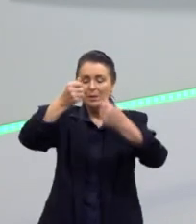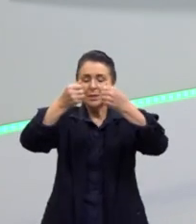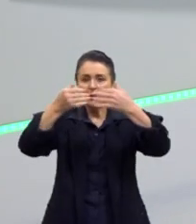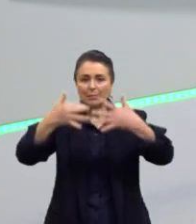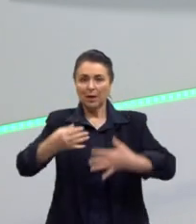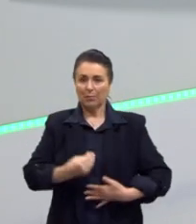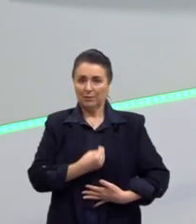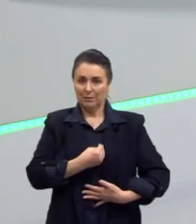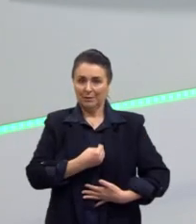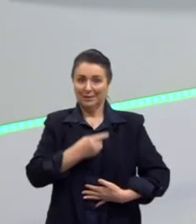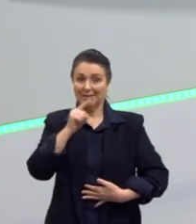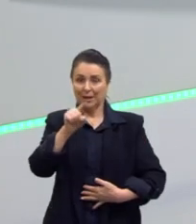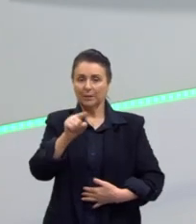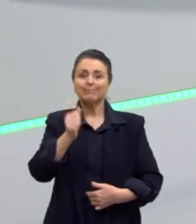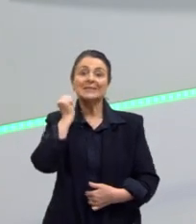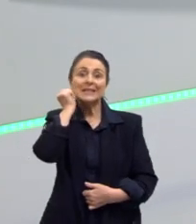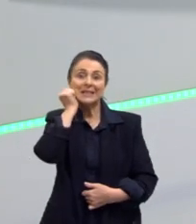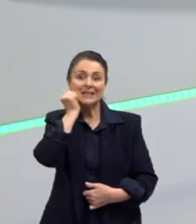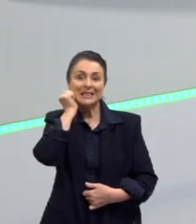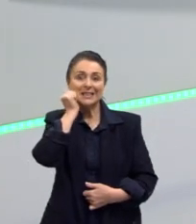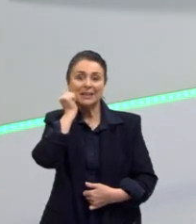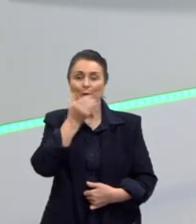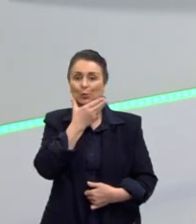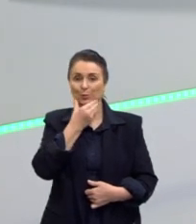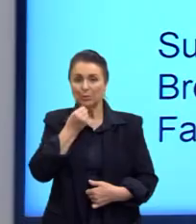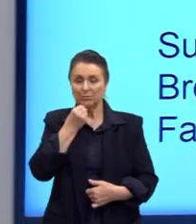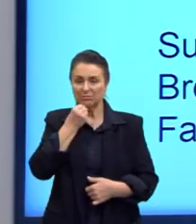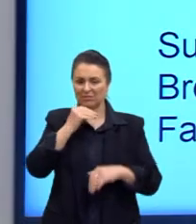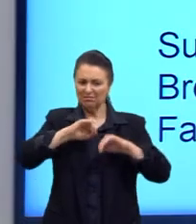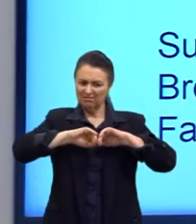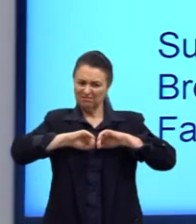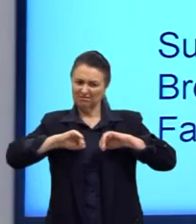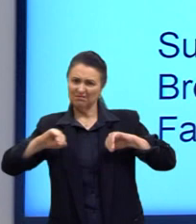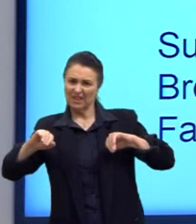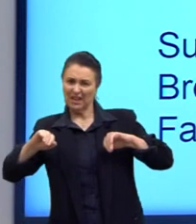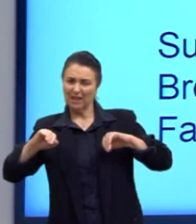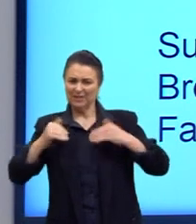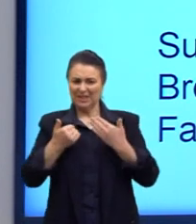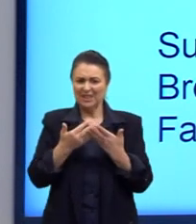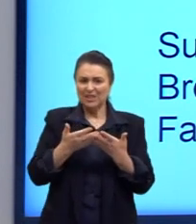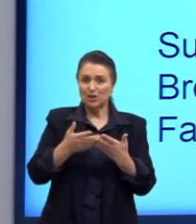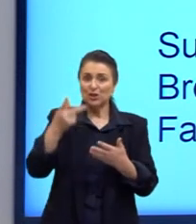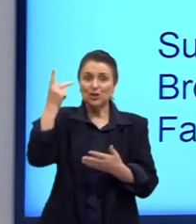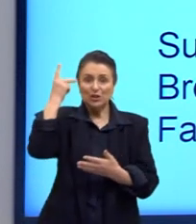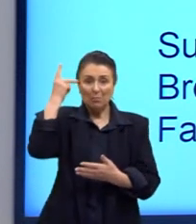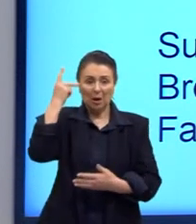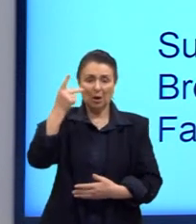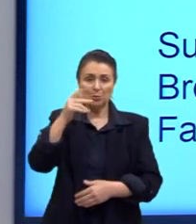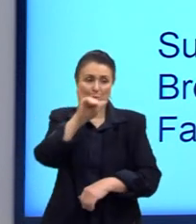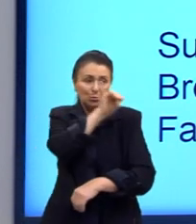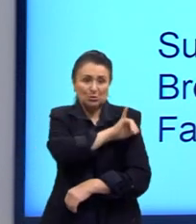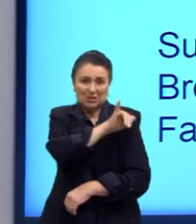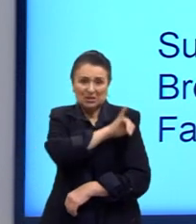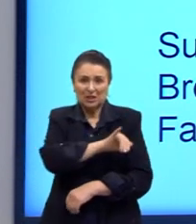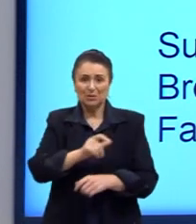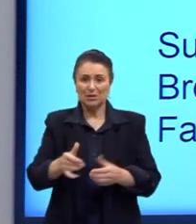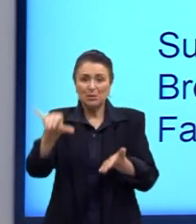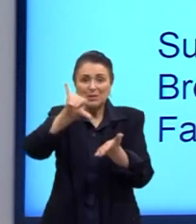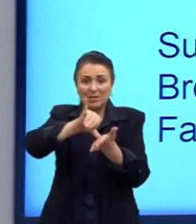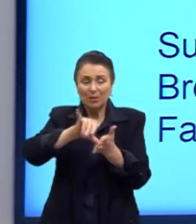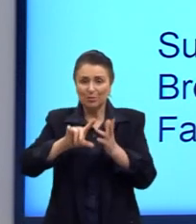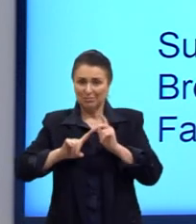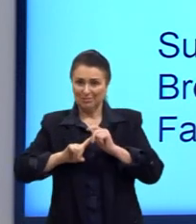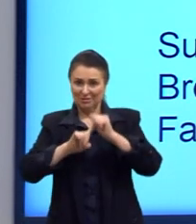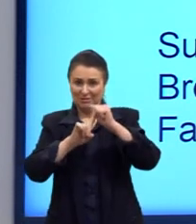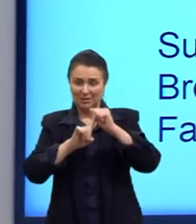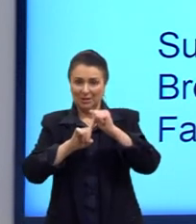Ele é negro e era afastado, afastado desse eixo que a gente fala Rio-São Paulo, porque tem